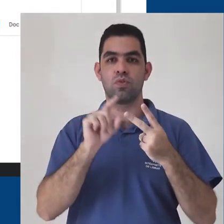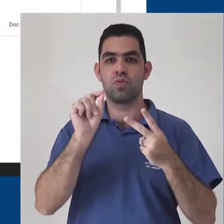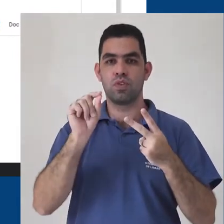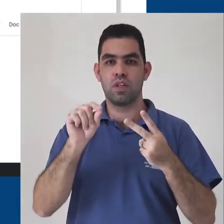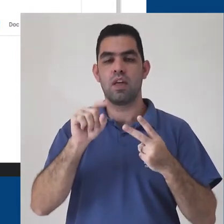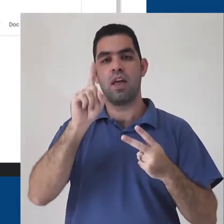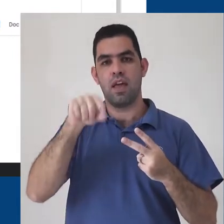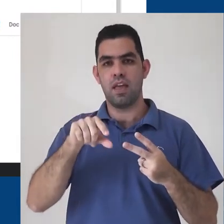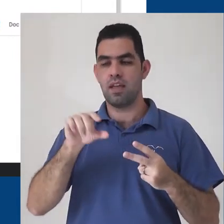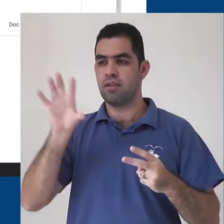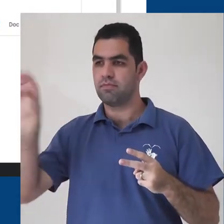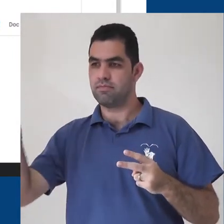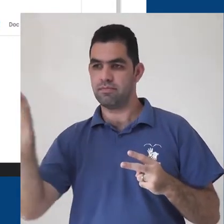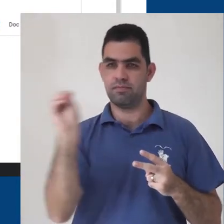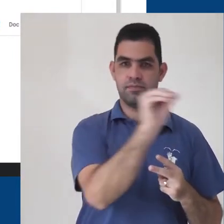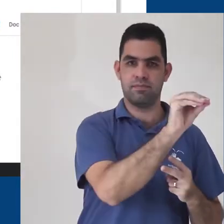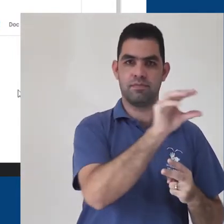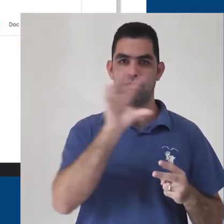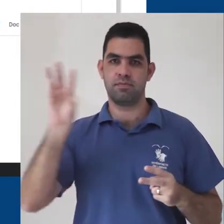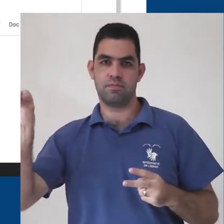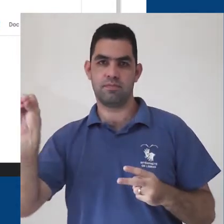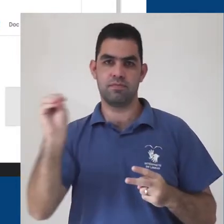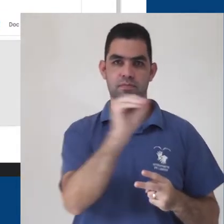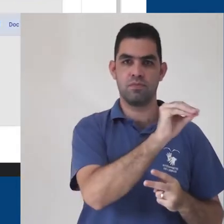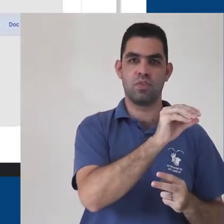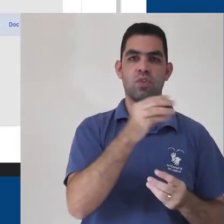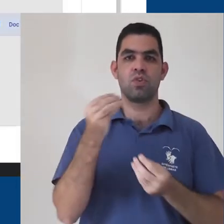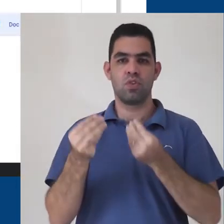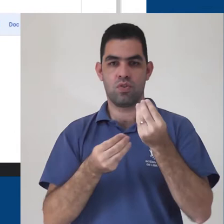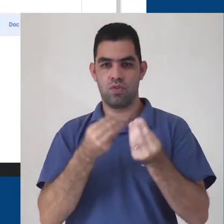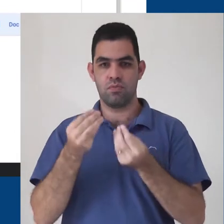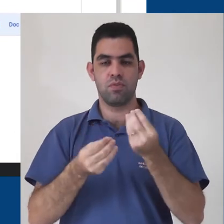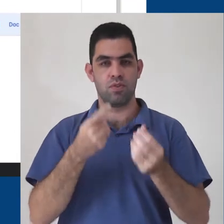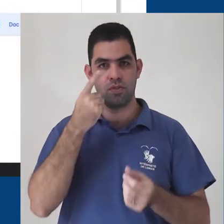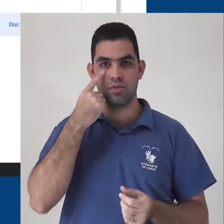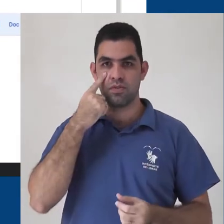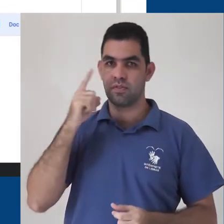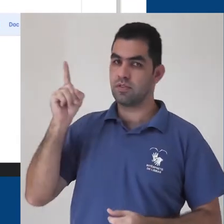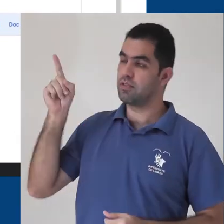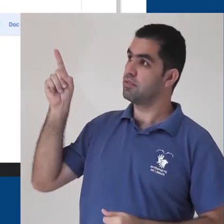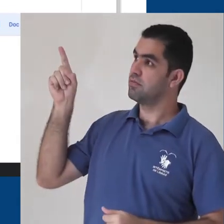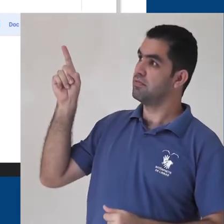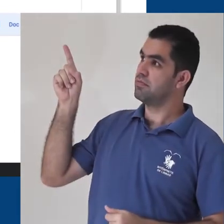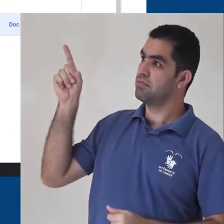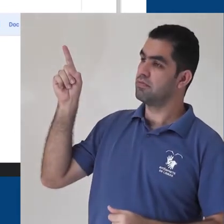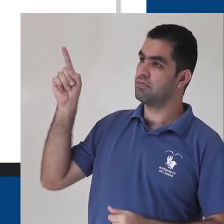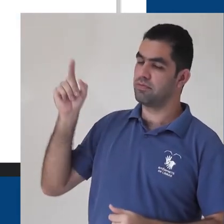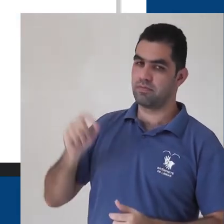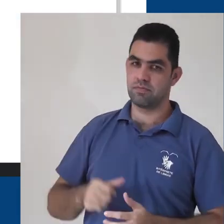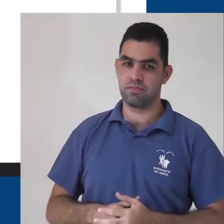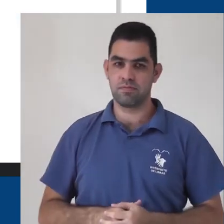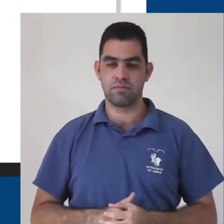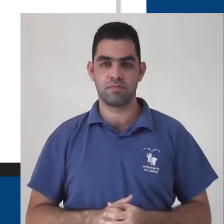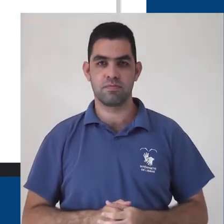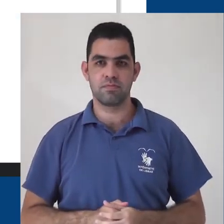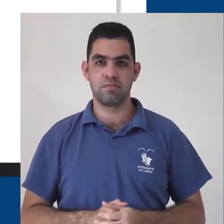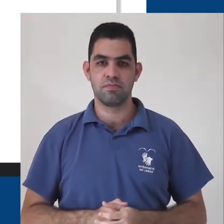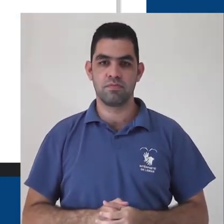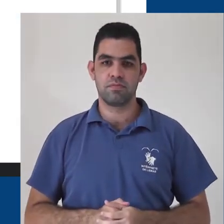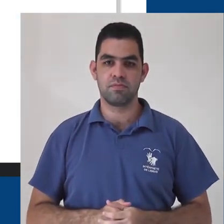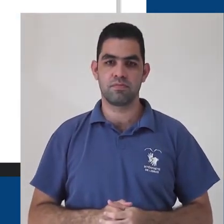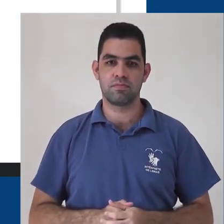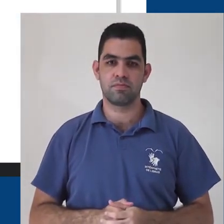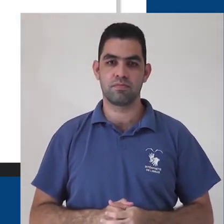arquivo direto para a pasta. Para mostrar isso, eu vou deletar estes documentos para que eu possa repetir a inserção dos arquivos, e dessa vez arrastando.